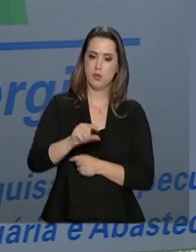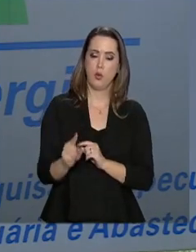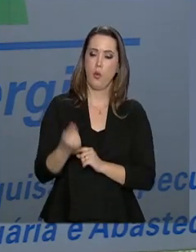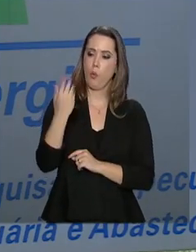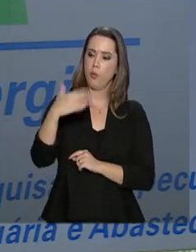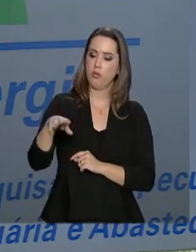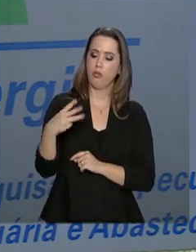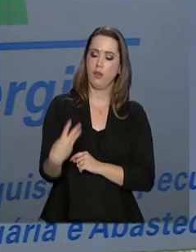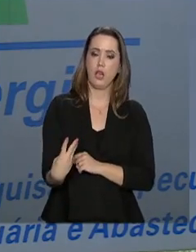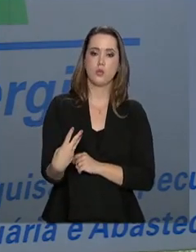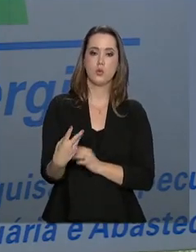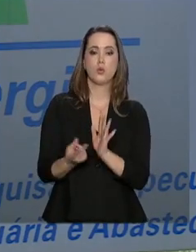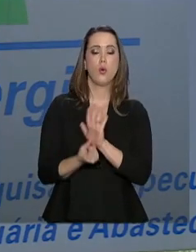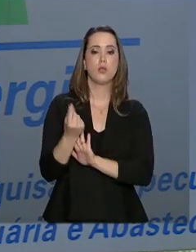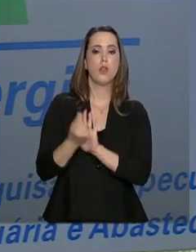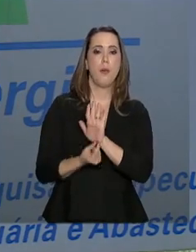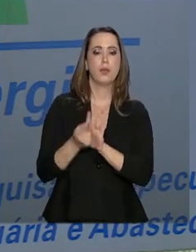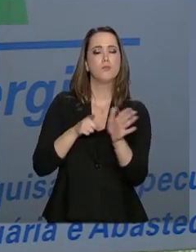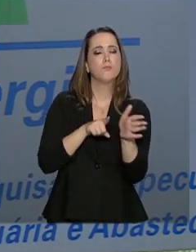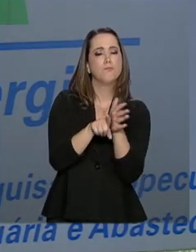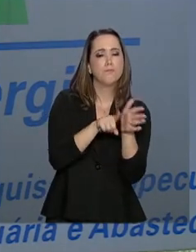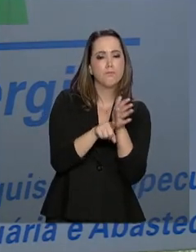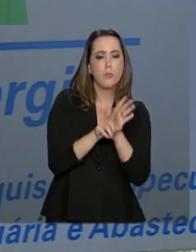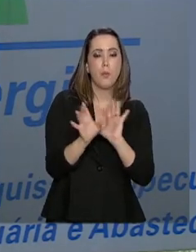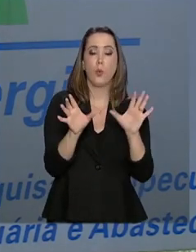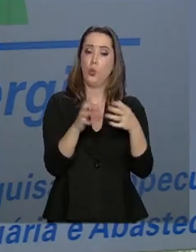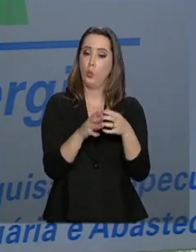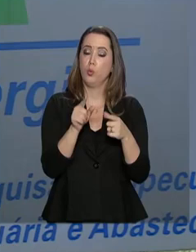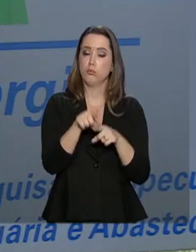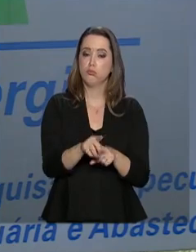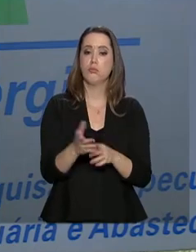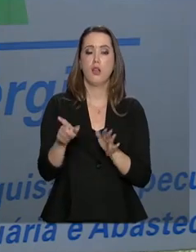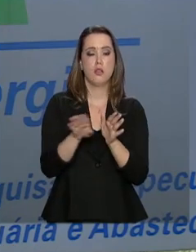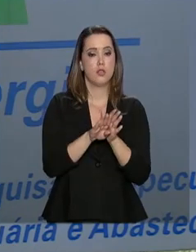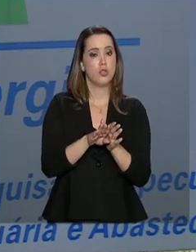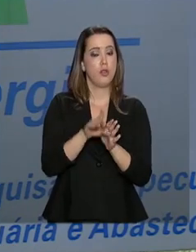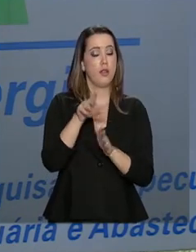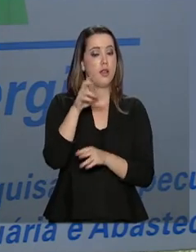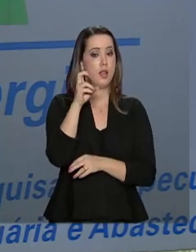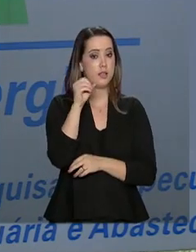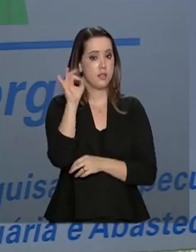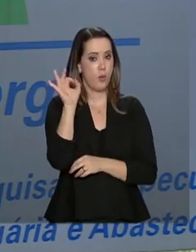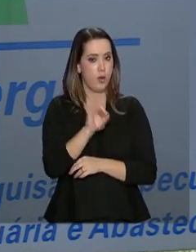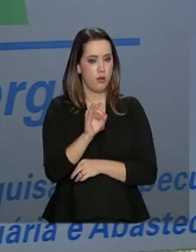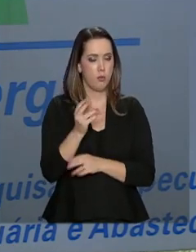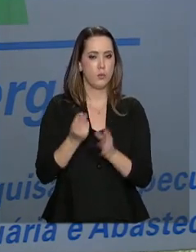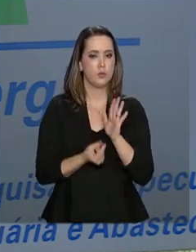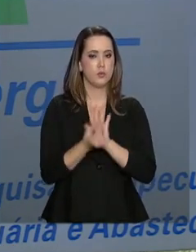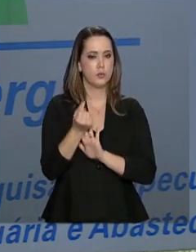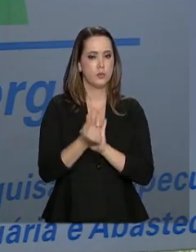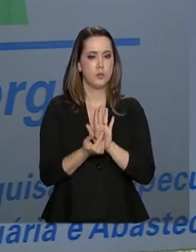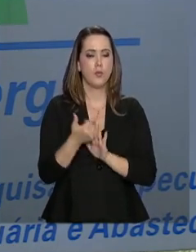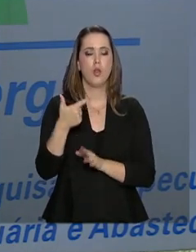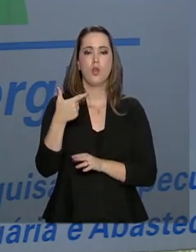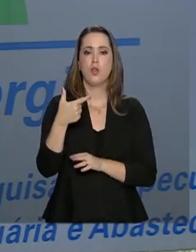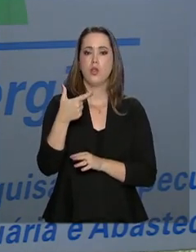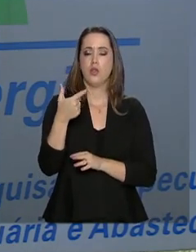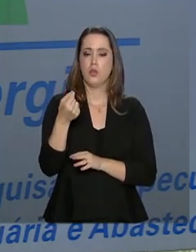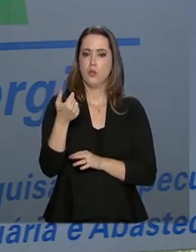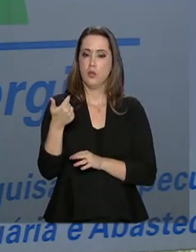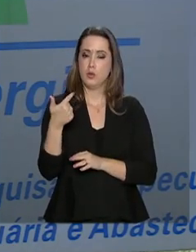um terço do orçamento de projetos de pesquisa para o setor e chegar a 50% do orçamento em 2022.